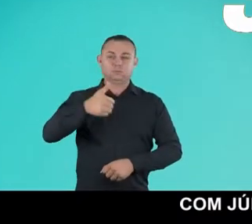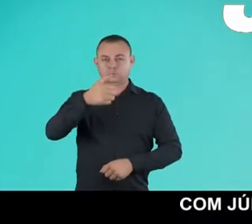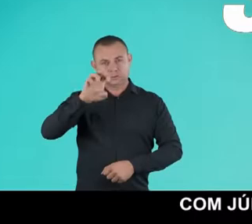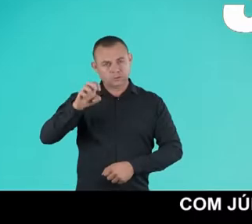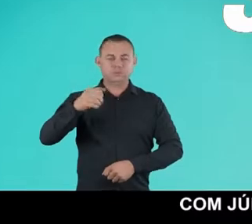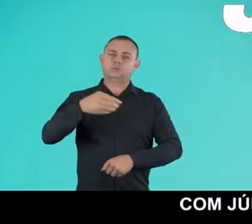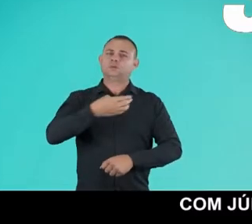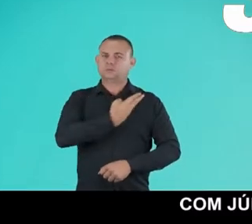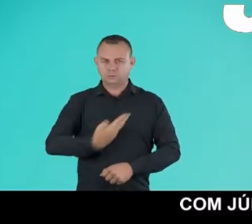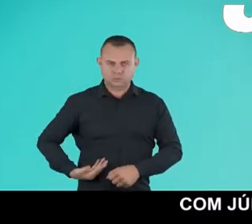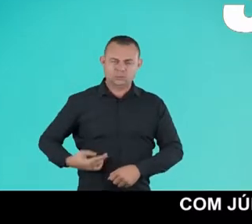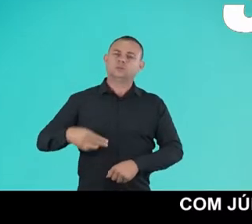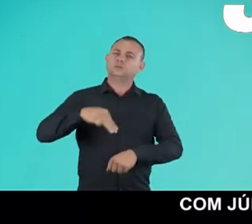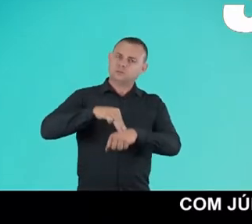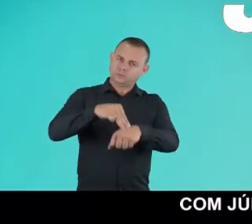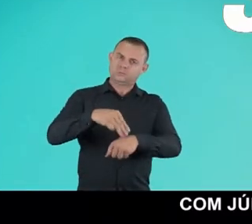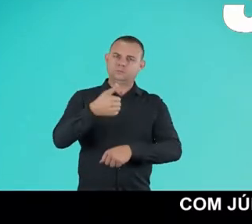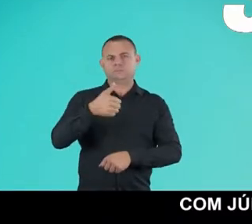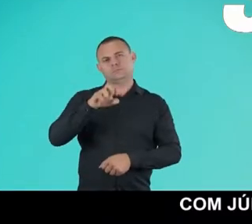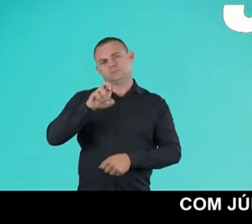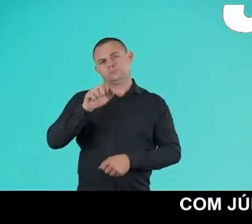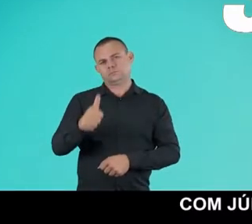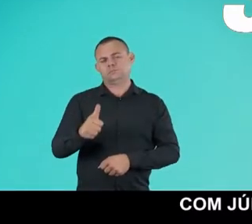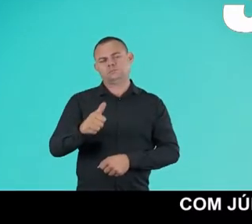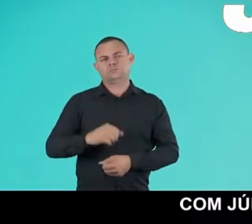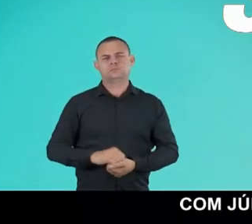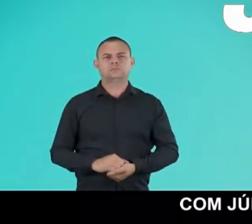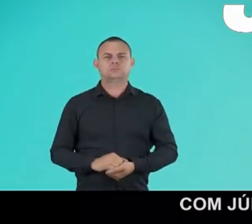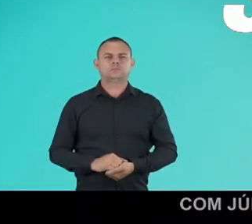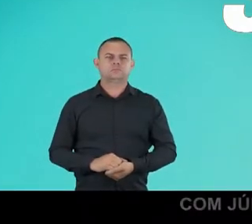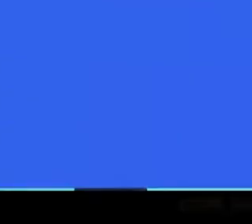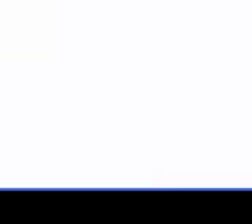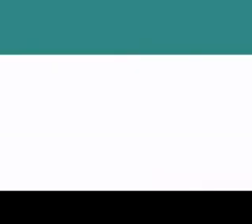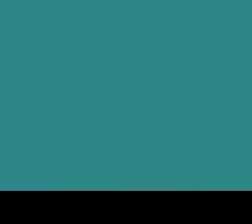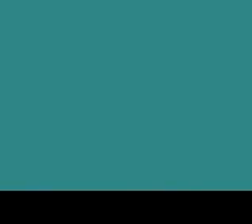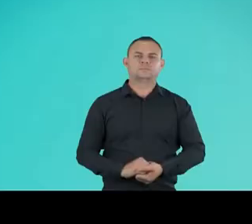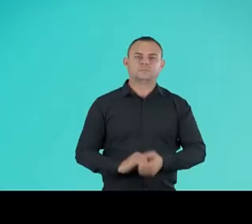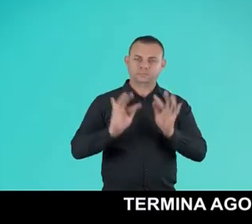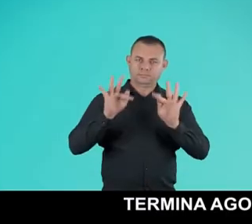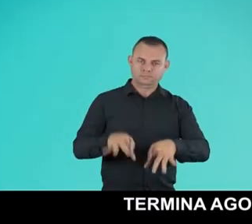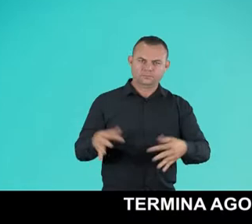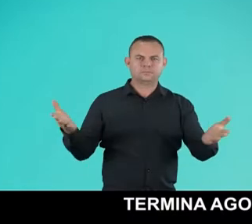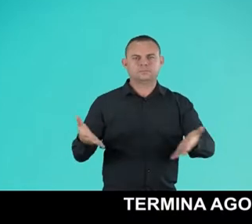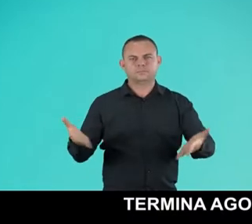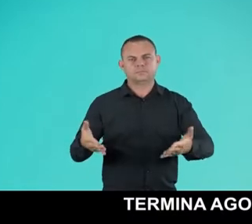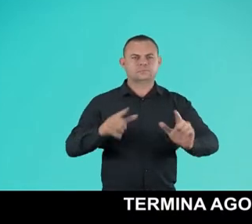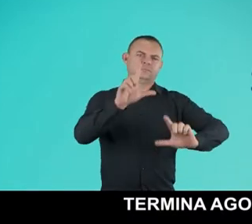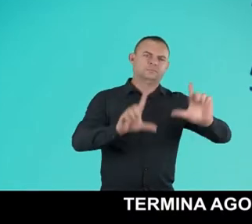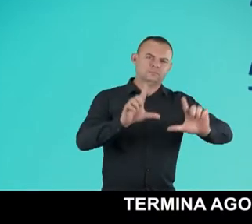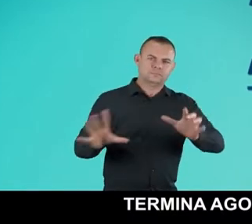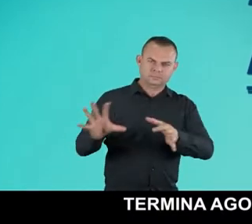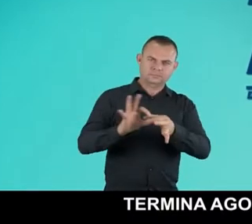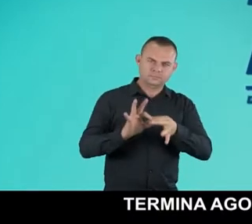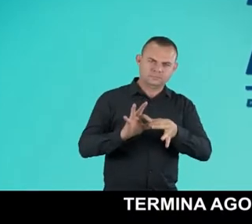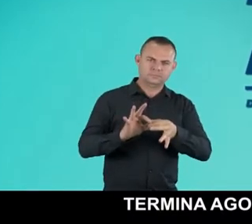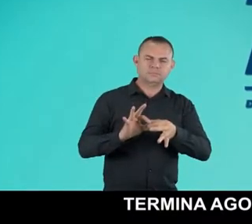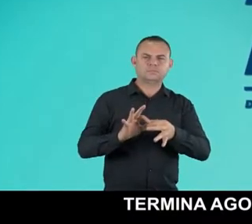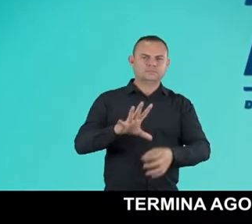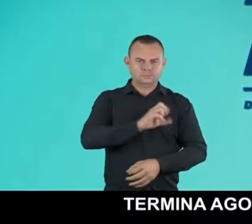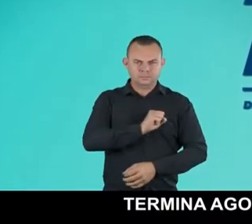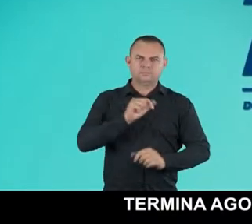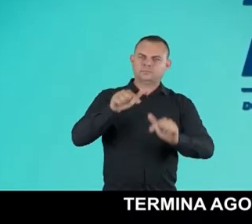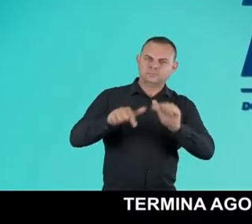Júnior Moque, governador 15 e Moca, senador 151. Termina agora o programa da